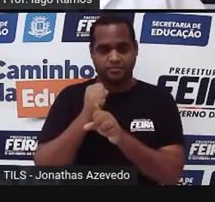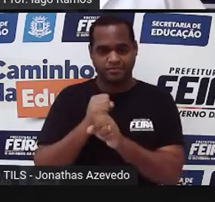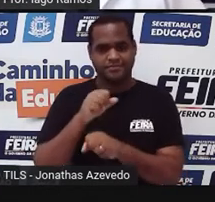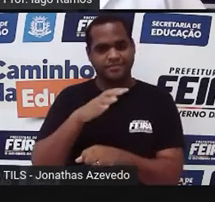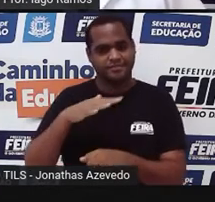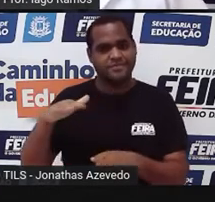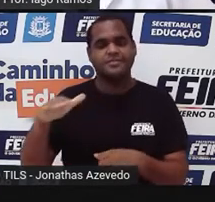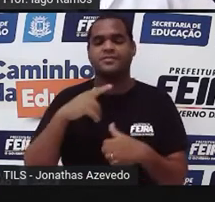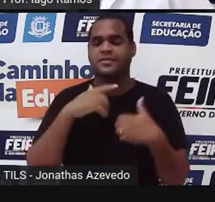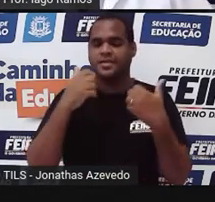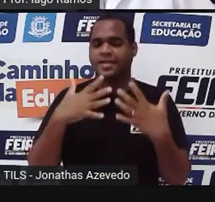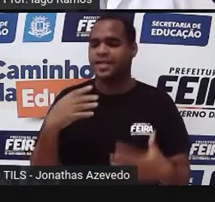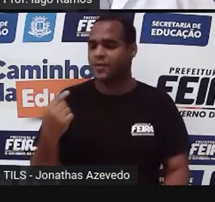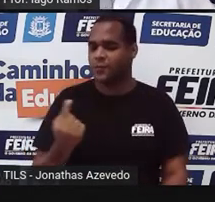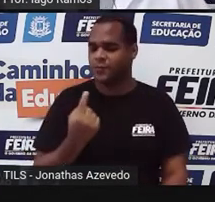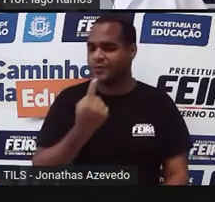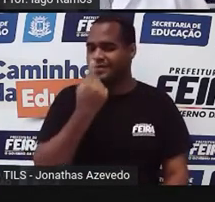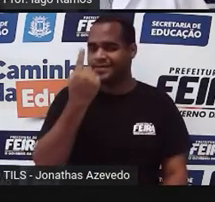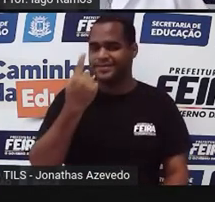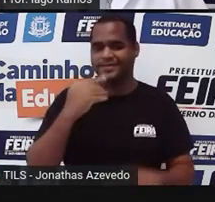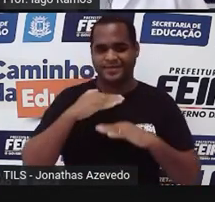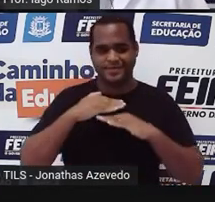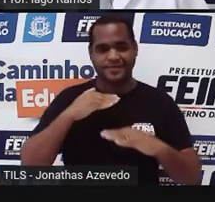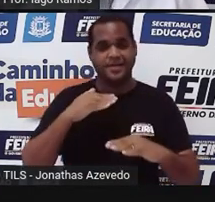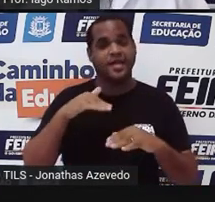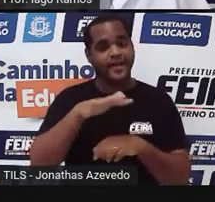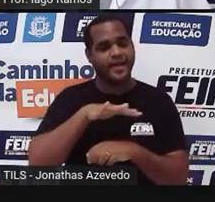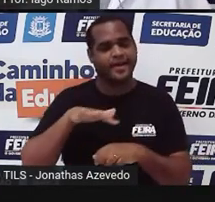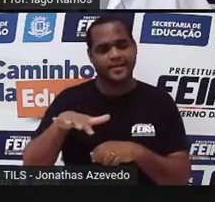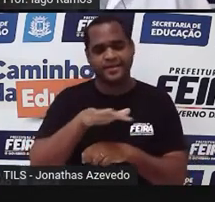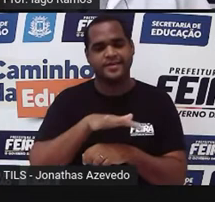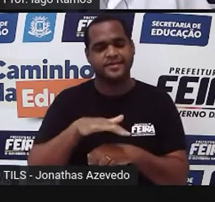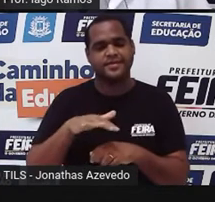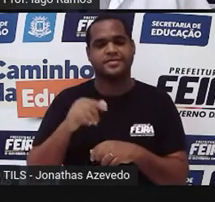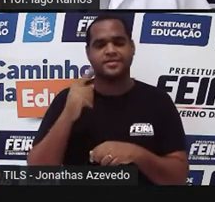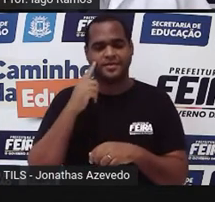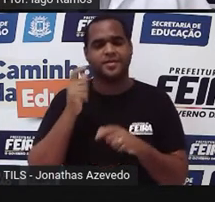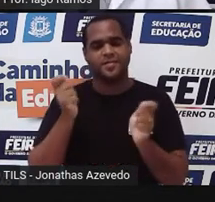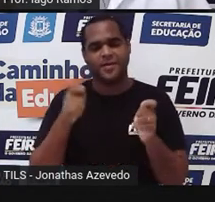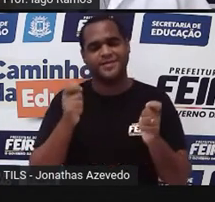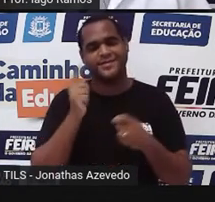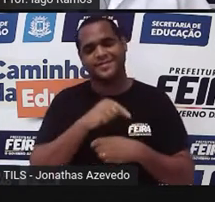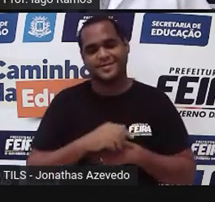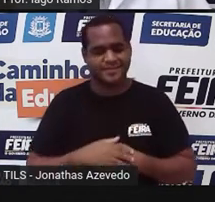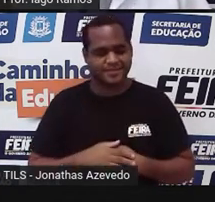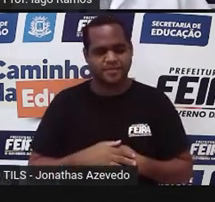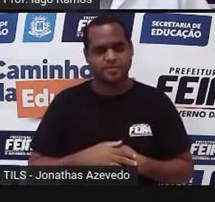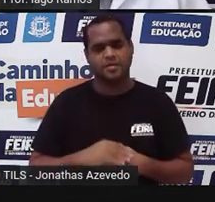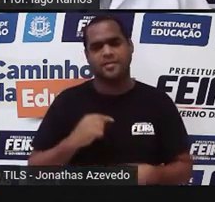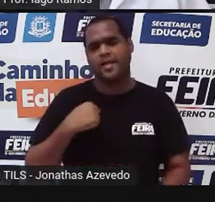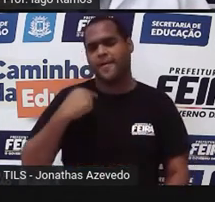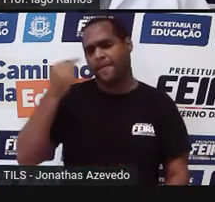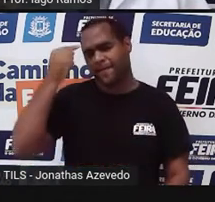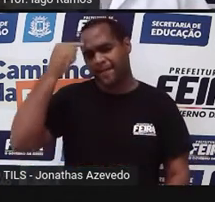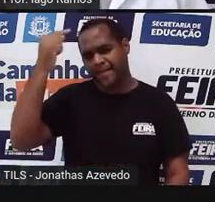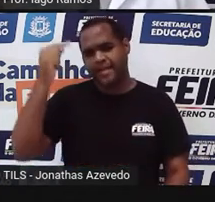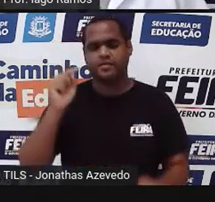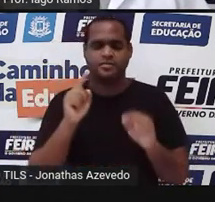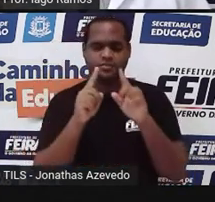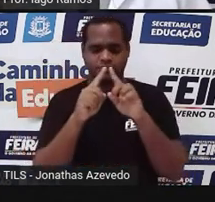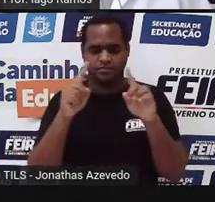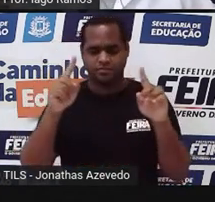altura, isso dá o resultado da área do paralelogramo. Aí você pode ter pensado assim, professor, eu pensei no retângulo,